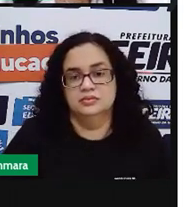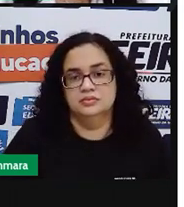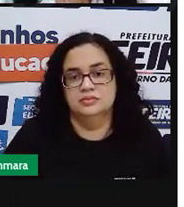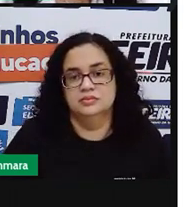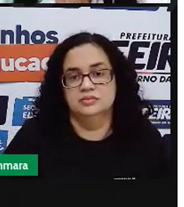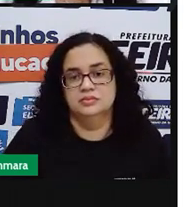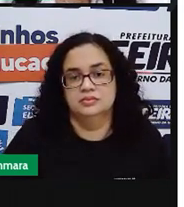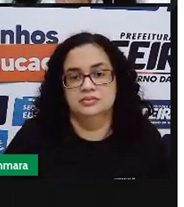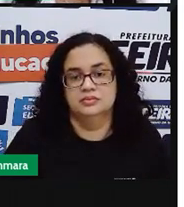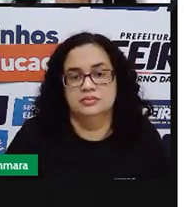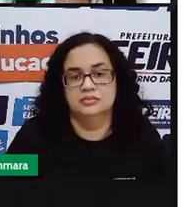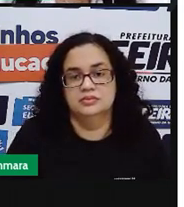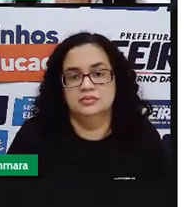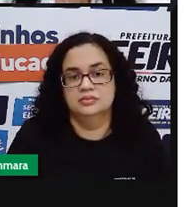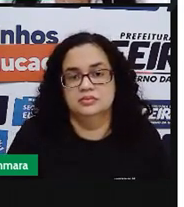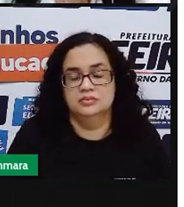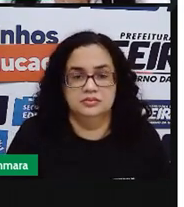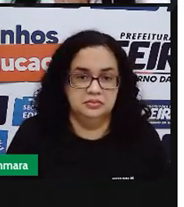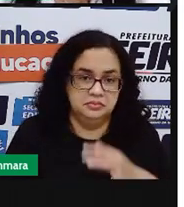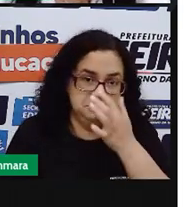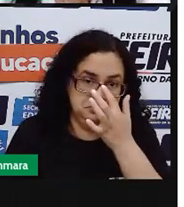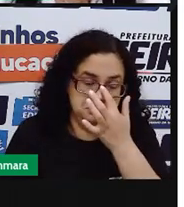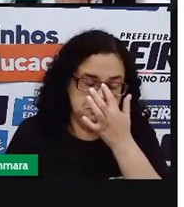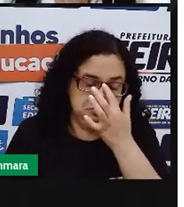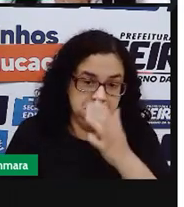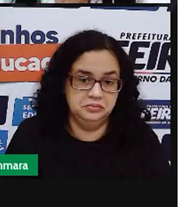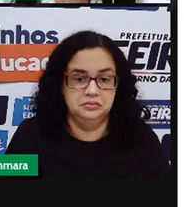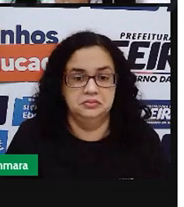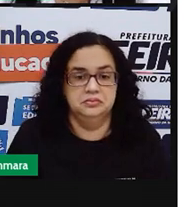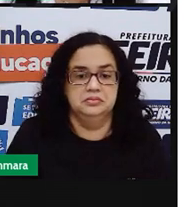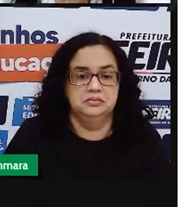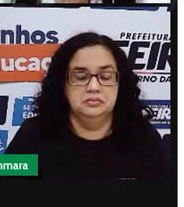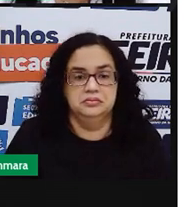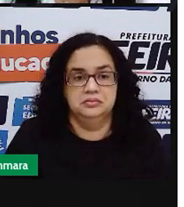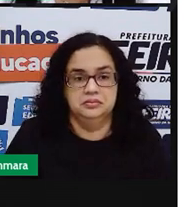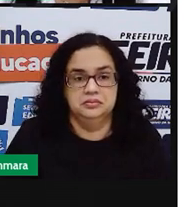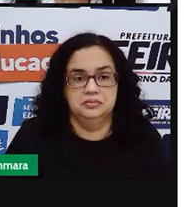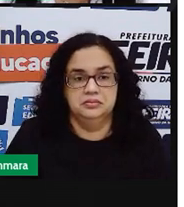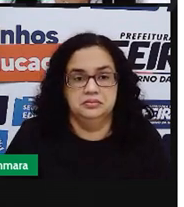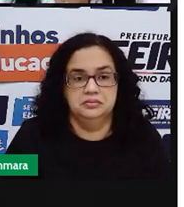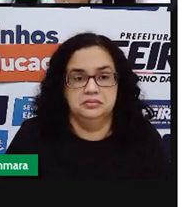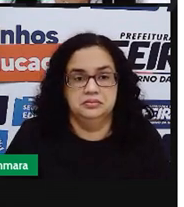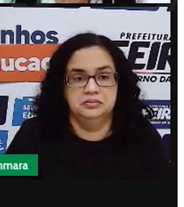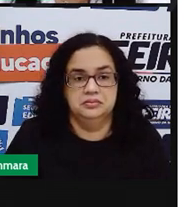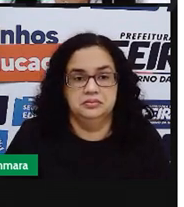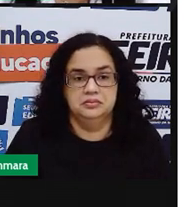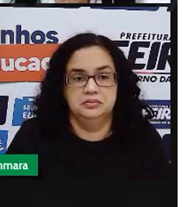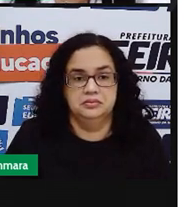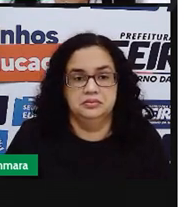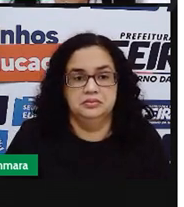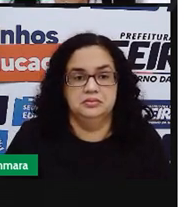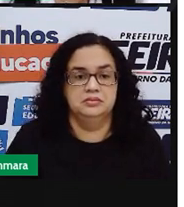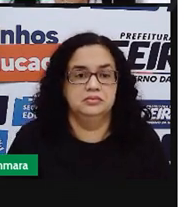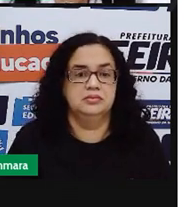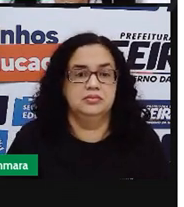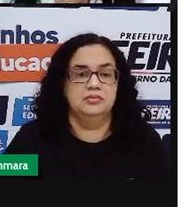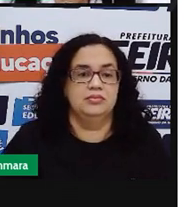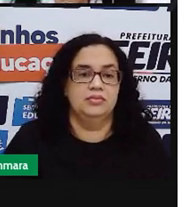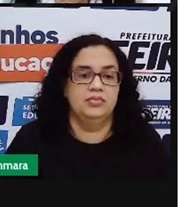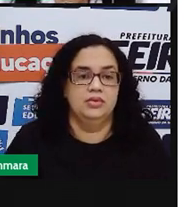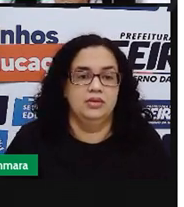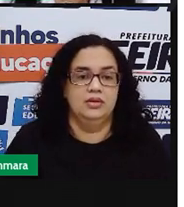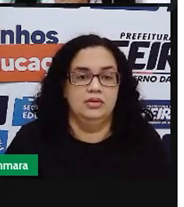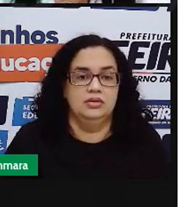Mãe, mãe, você tem que me dar isso. Te dá o quê, Fred? Você não para de pedir coisas. Todo dia você me pede alguma coisa diferente.